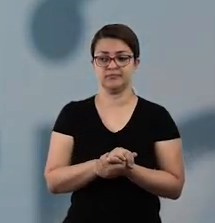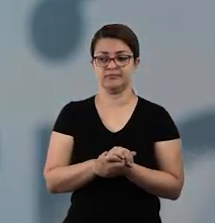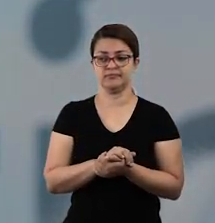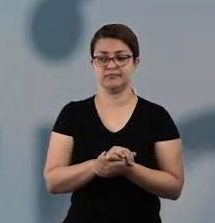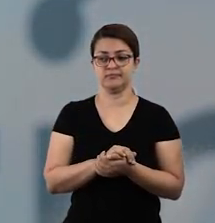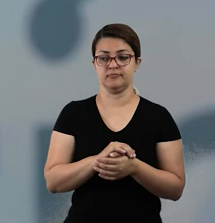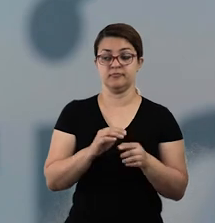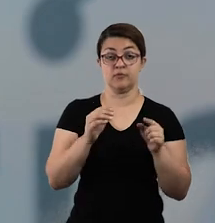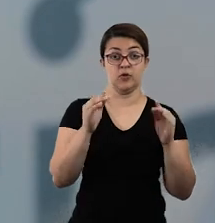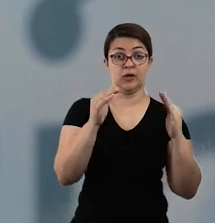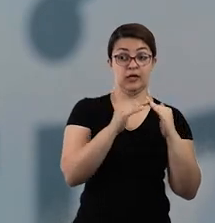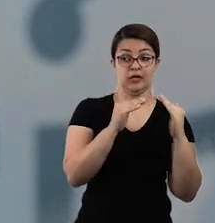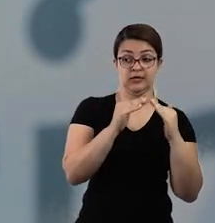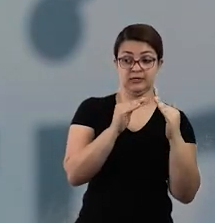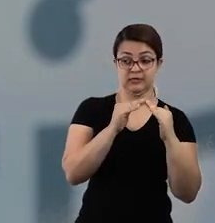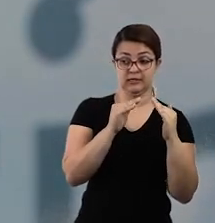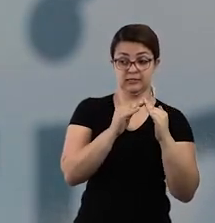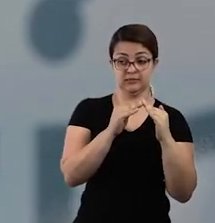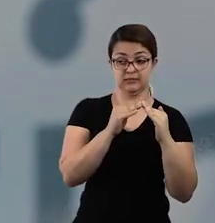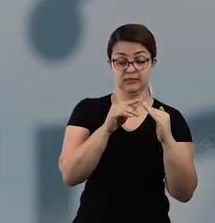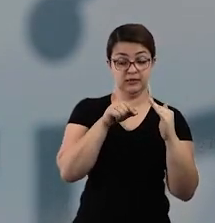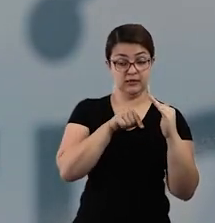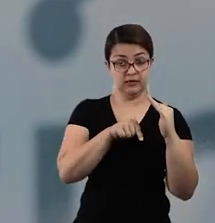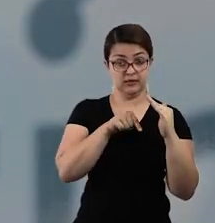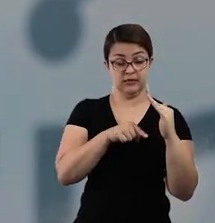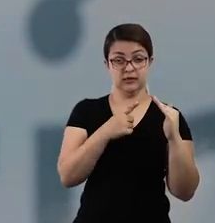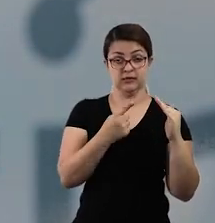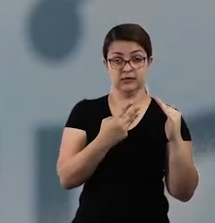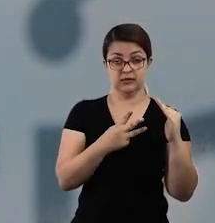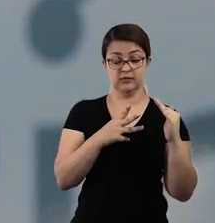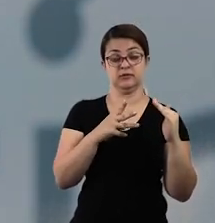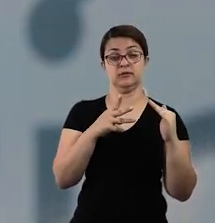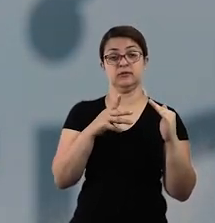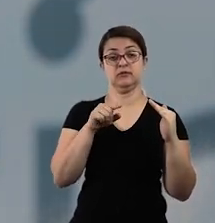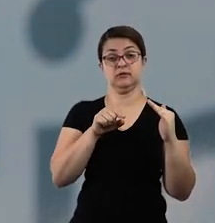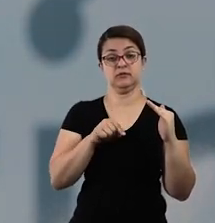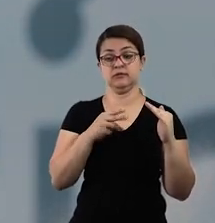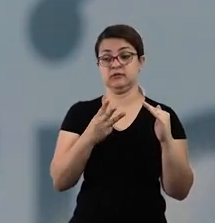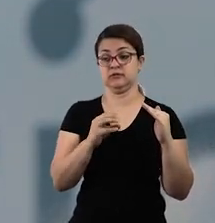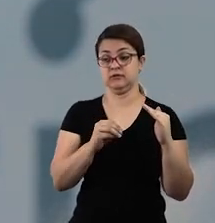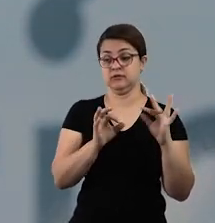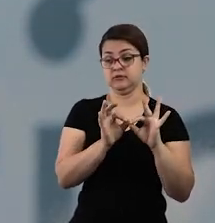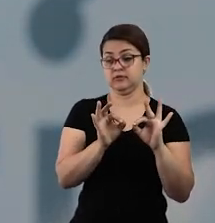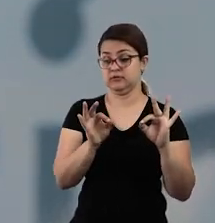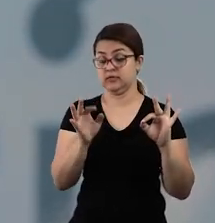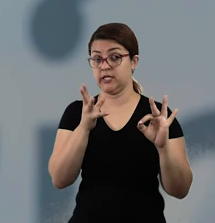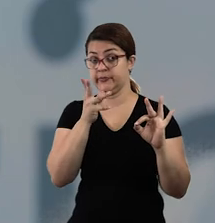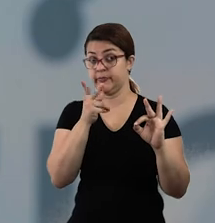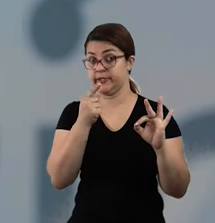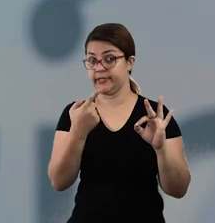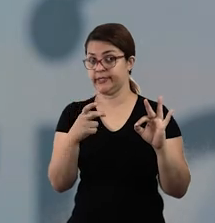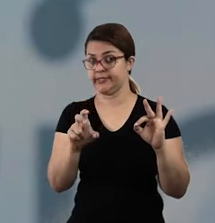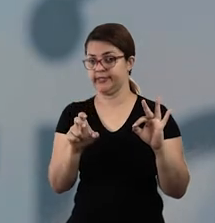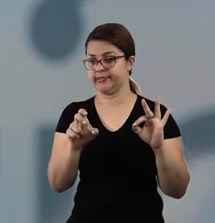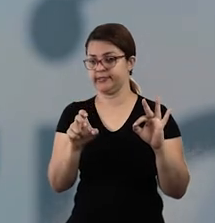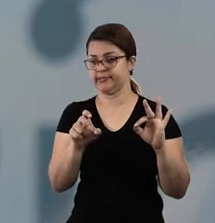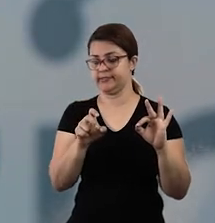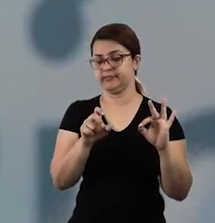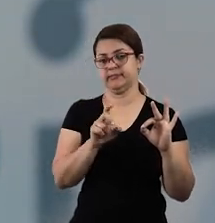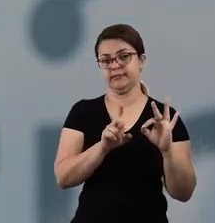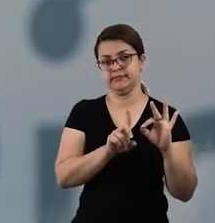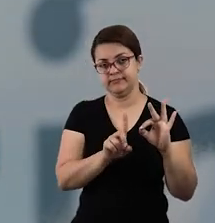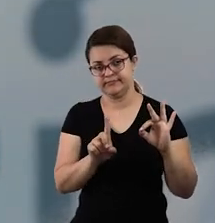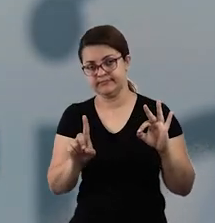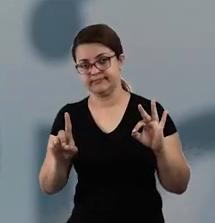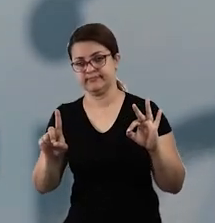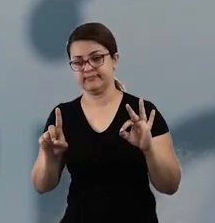Então eu até fiz aqui o desenho, Estou na minha casa. Saí nesse horário aqui. Suponhamos que eu demorei aqui 15 minutos para fazer esse